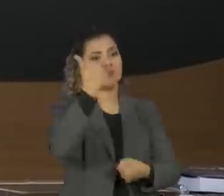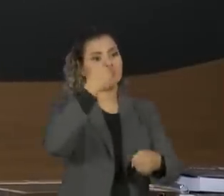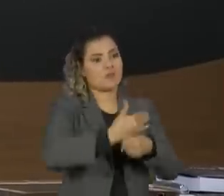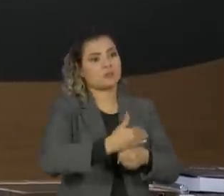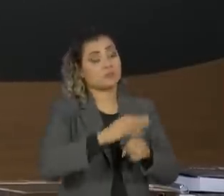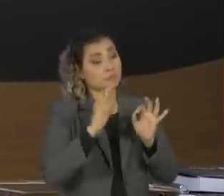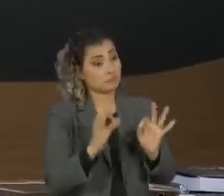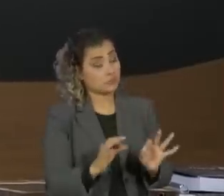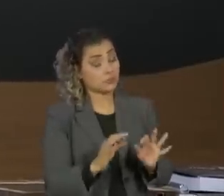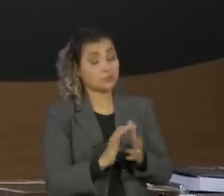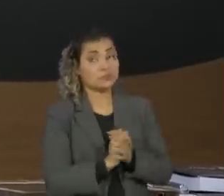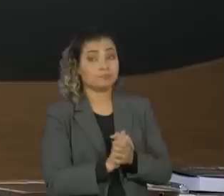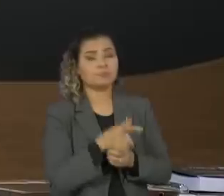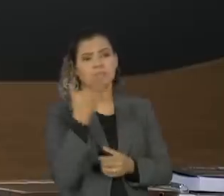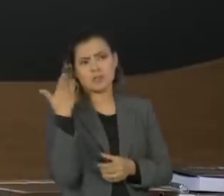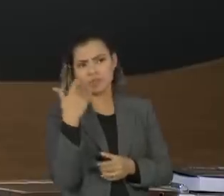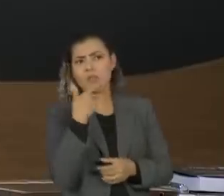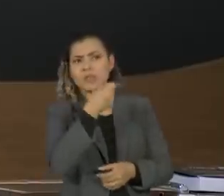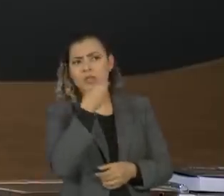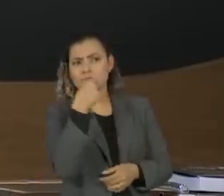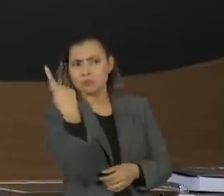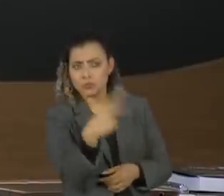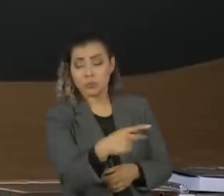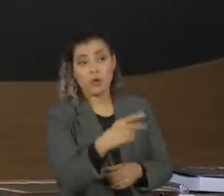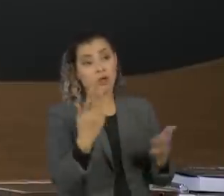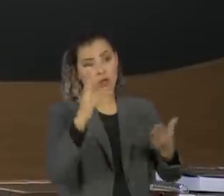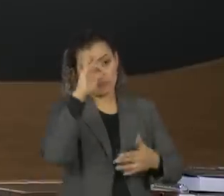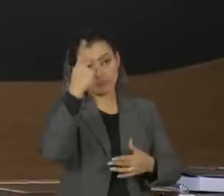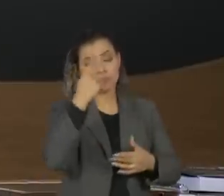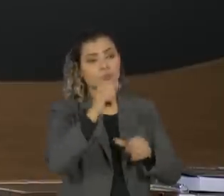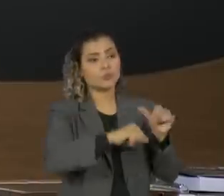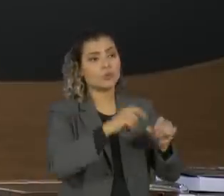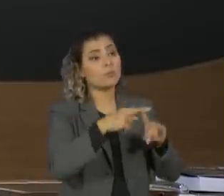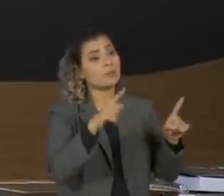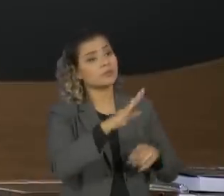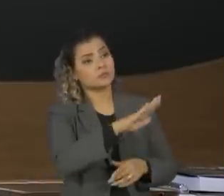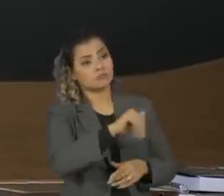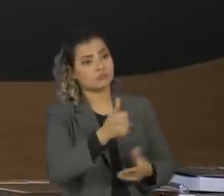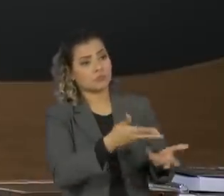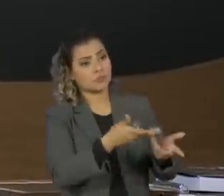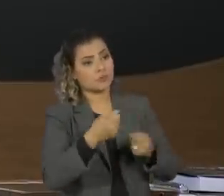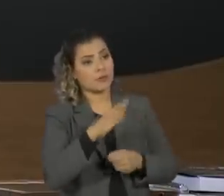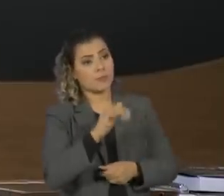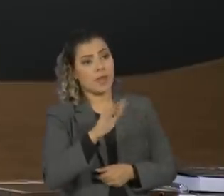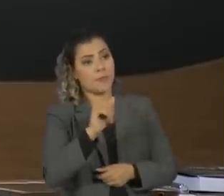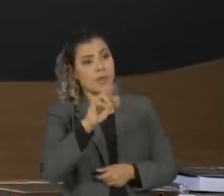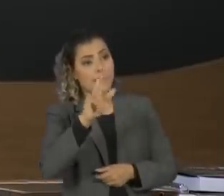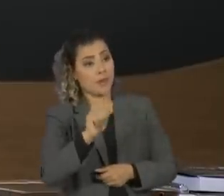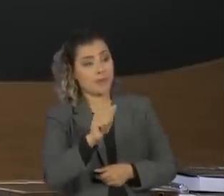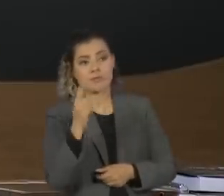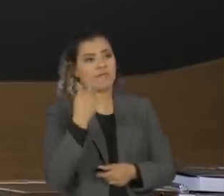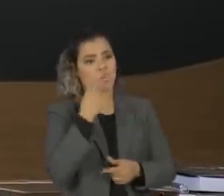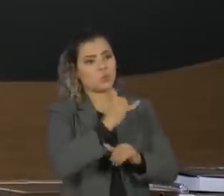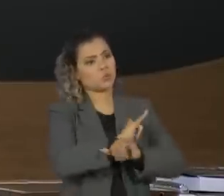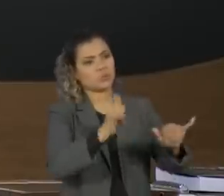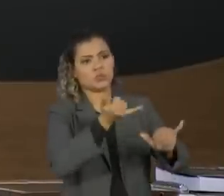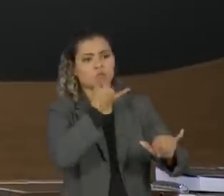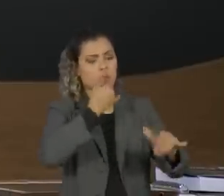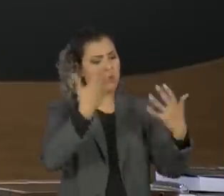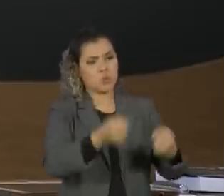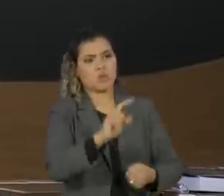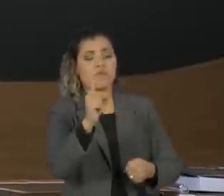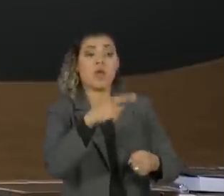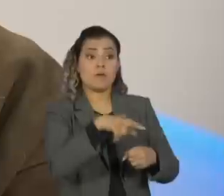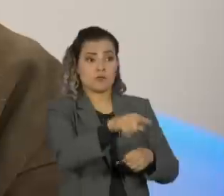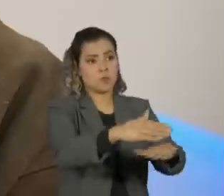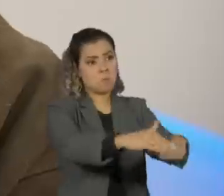gente também ia te entrevistar, você mesmo disse, se a data mudou, chamei a Bárbara Gância também e ela disse que não viria porque foi ofendida muito